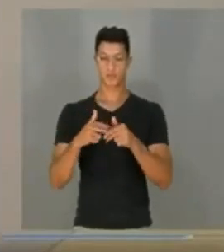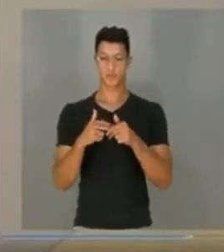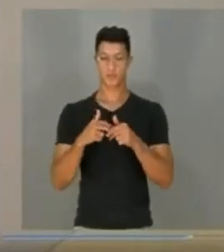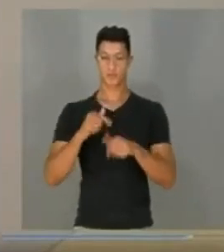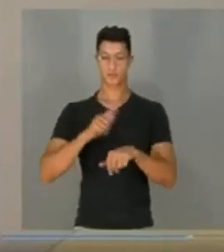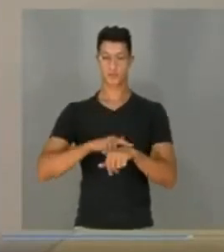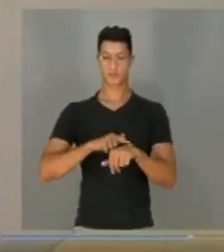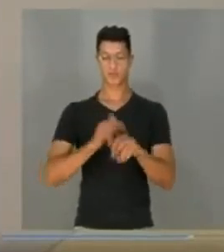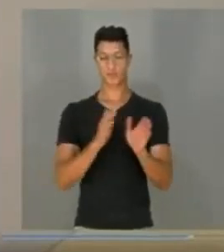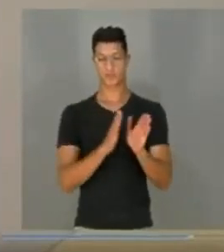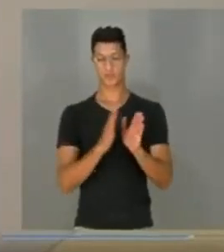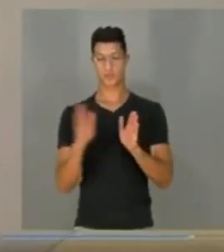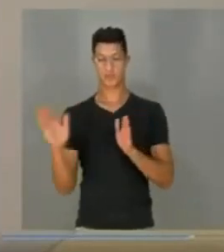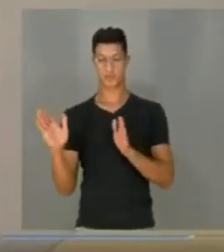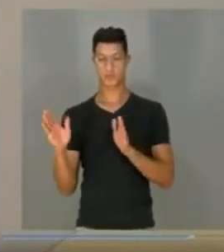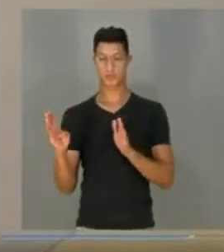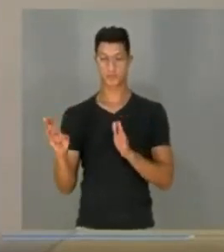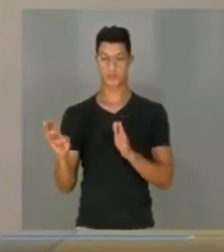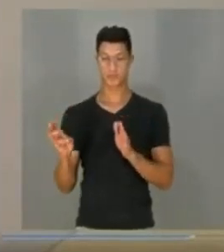data,